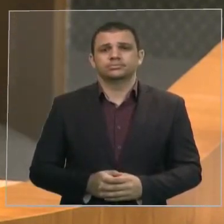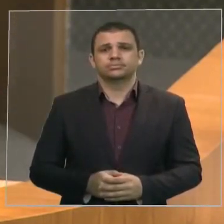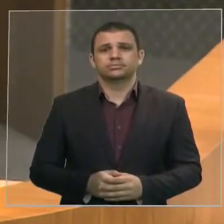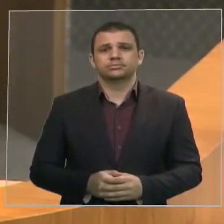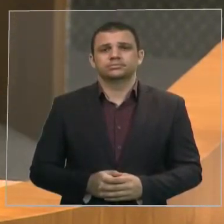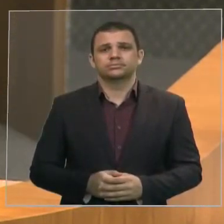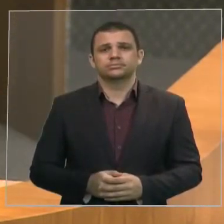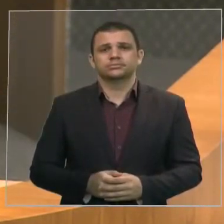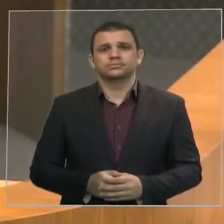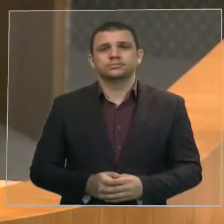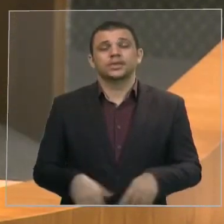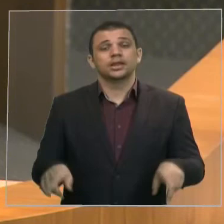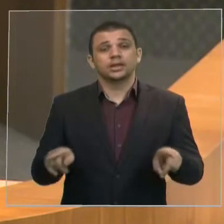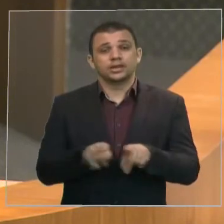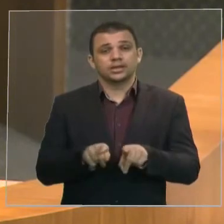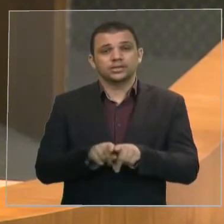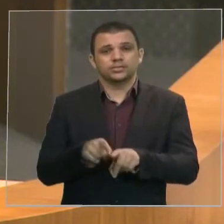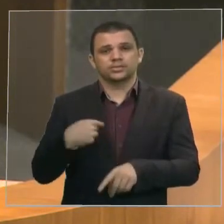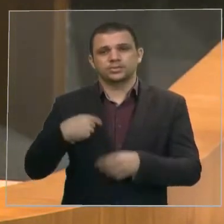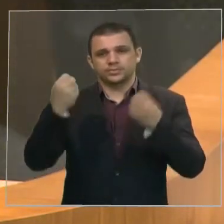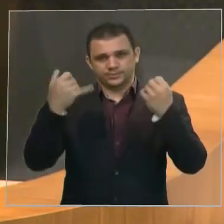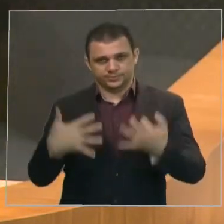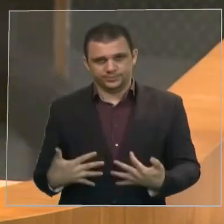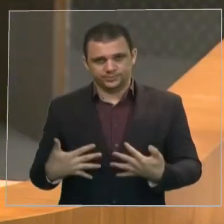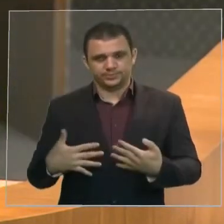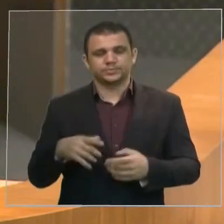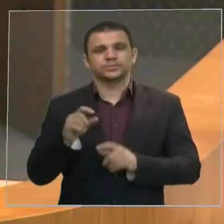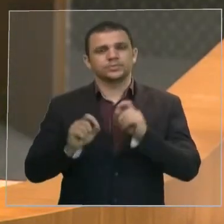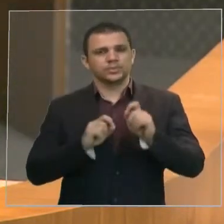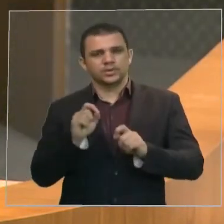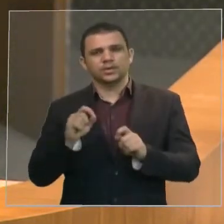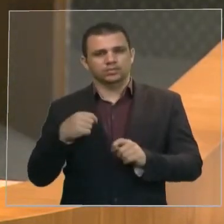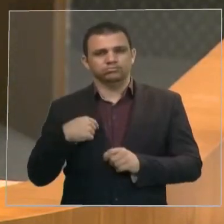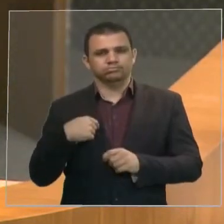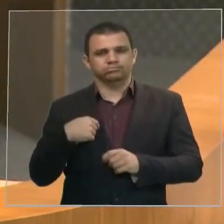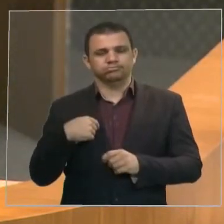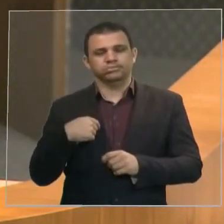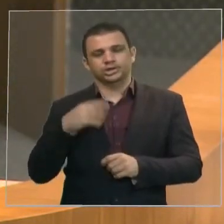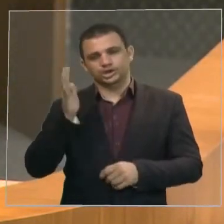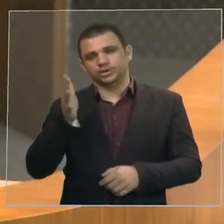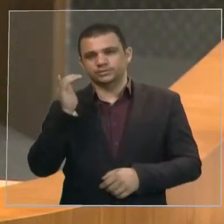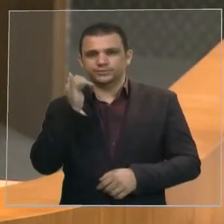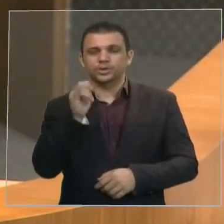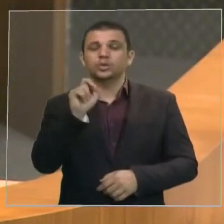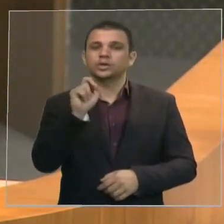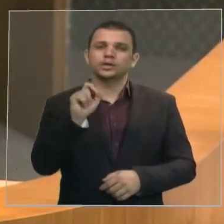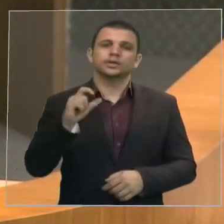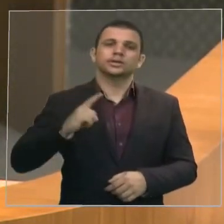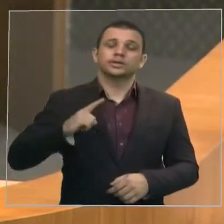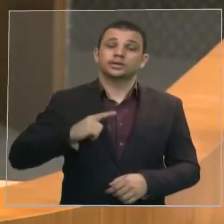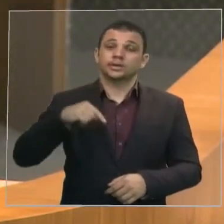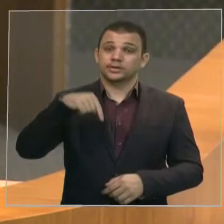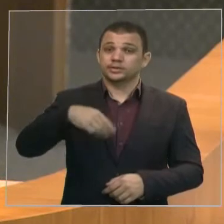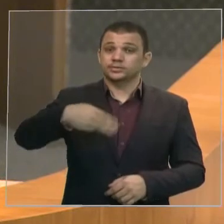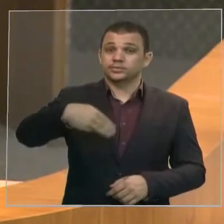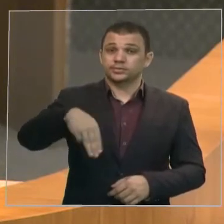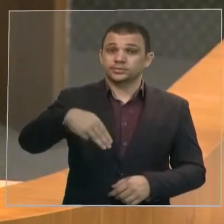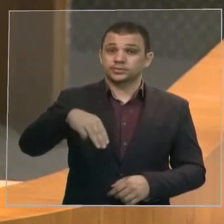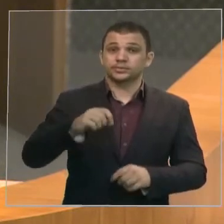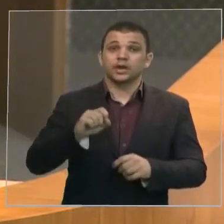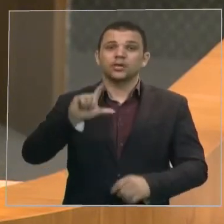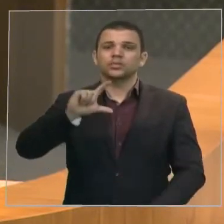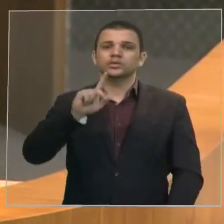eu destaco e fiz referência ao crescimento de 9,7% do PIB do Estado, que se deu